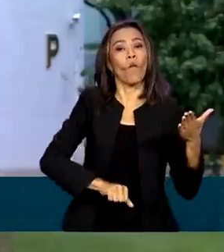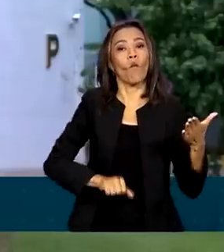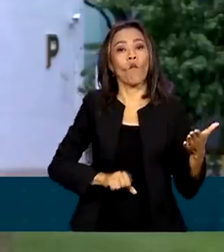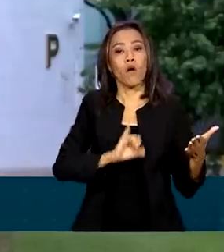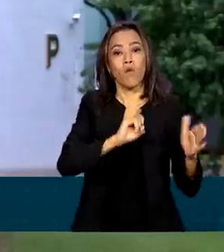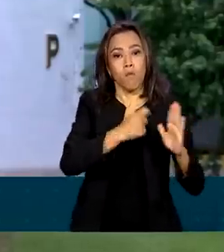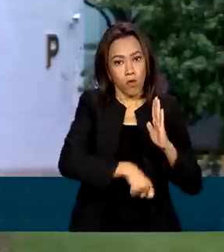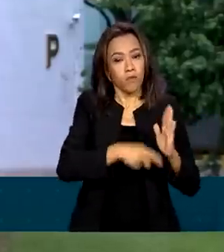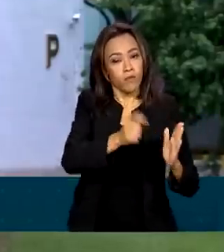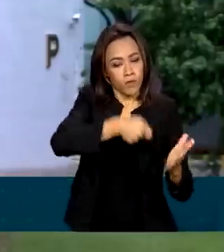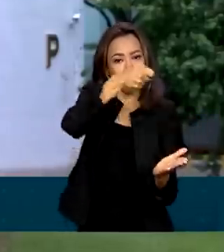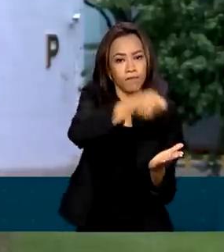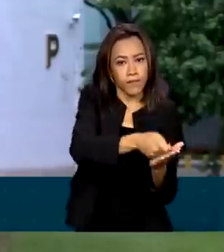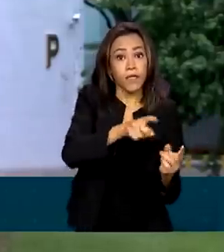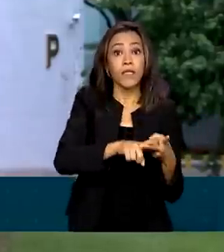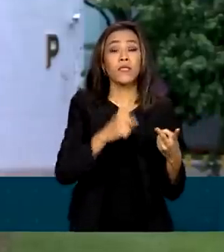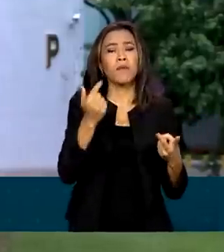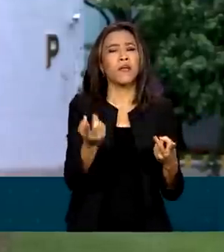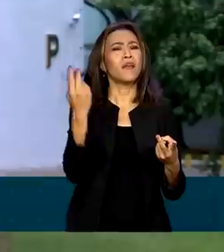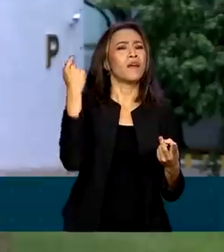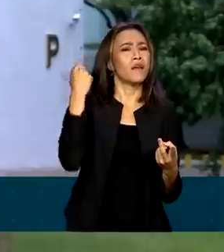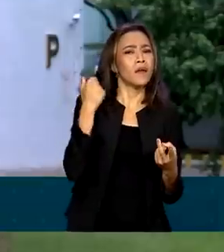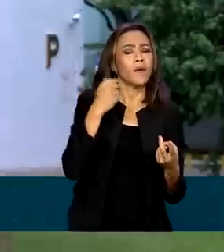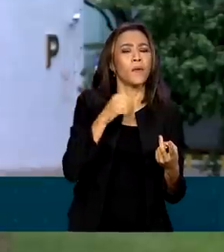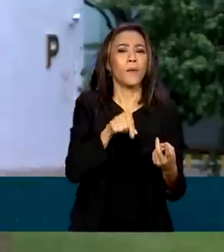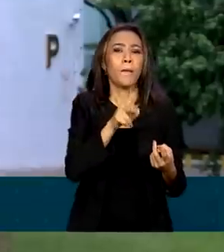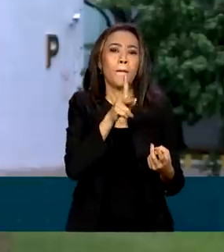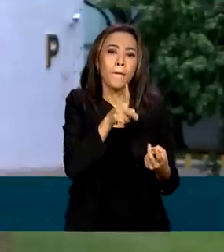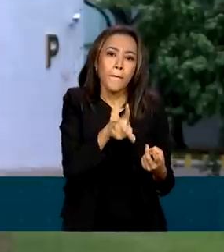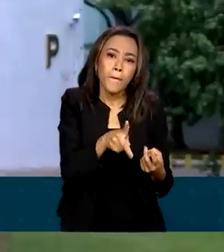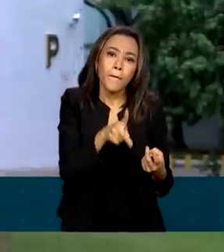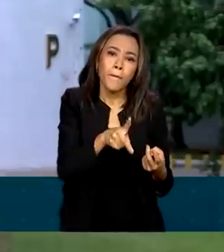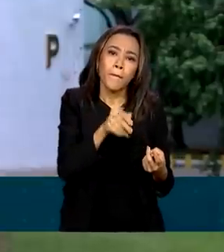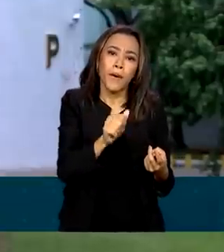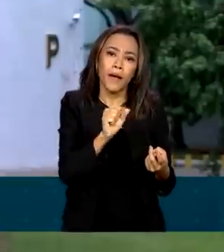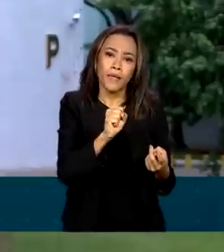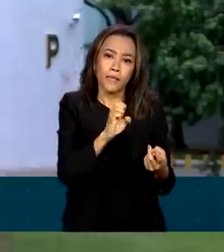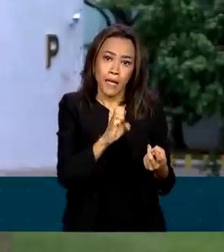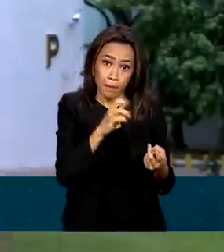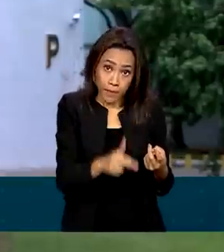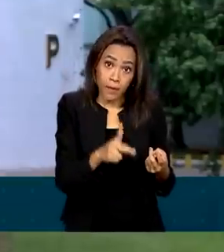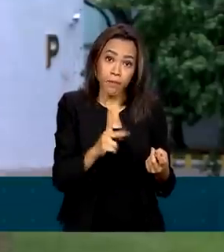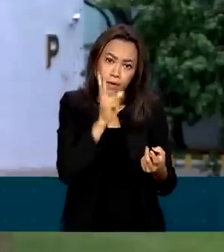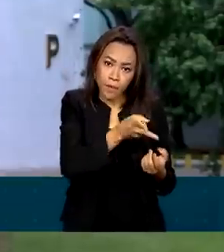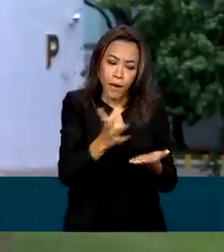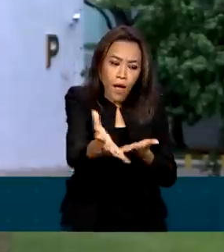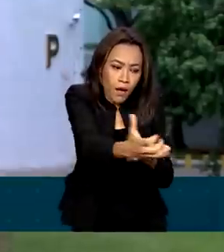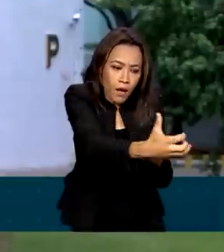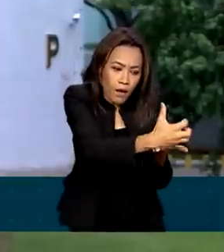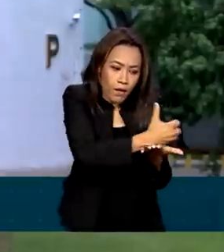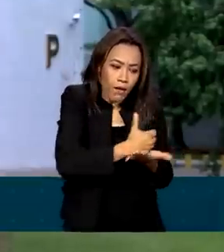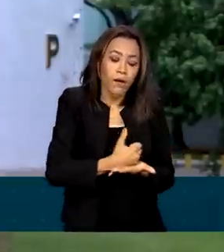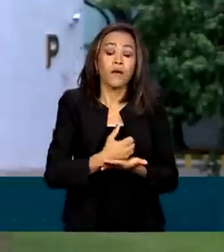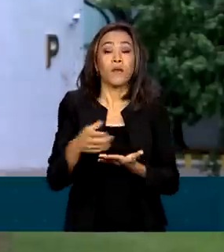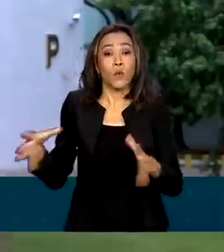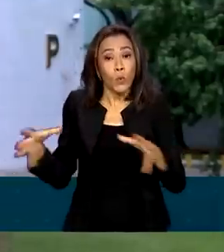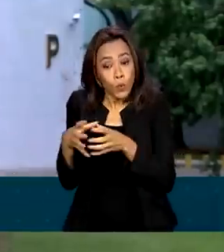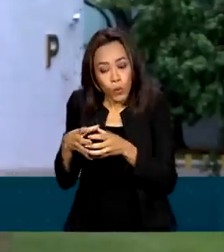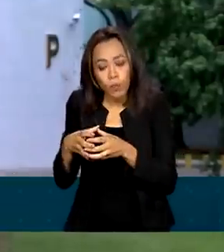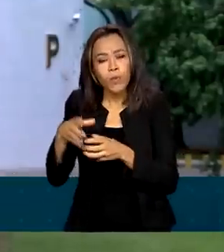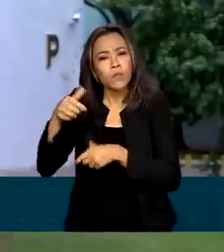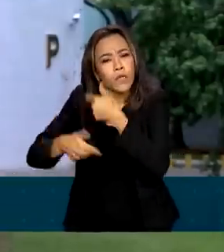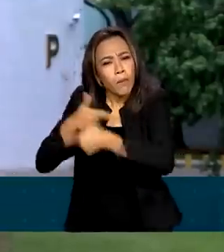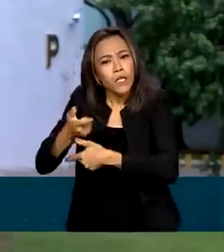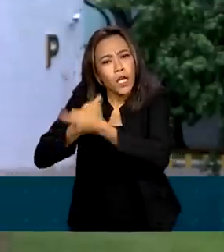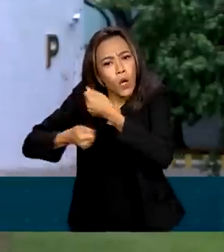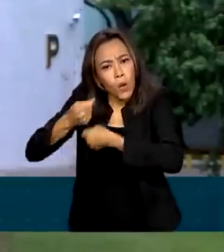em um antigo fundo do PIS-PASEP. Para aumentar a arrecadação de forma permanente, a equipe econômica anunciou, por exemplo,